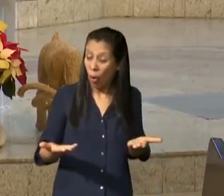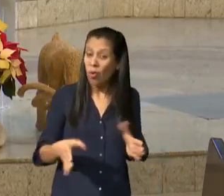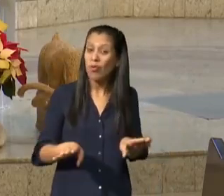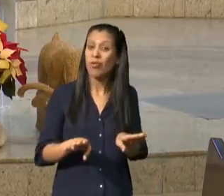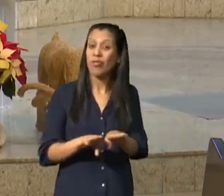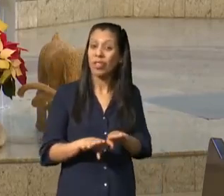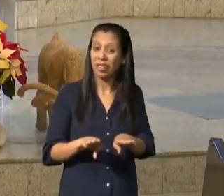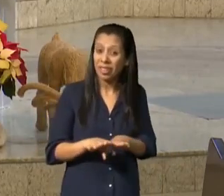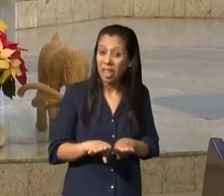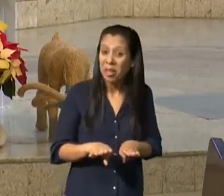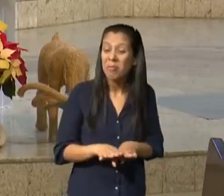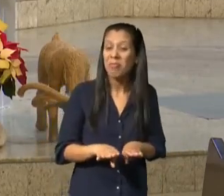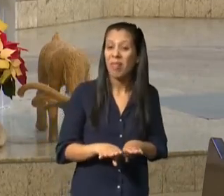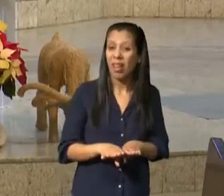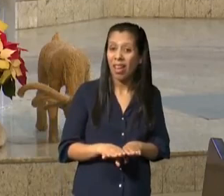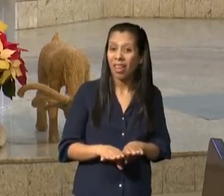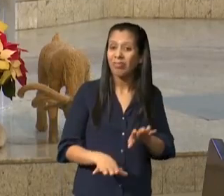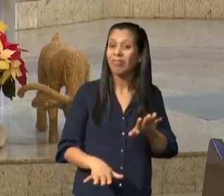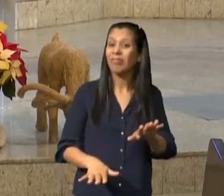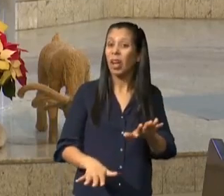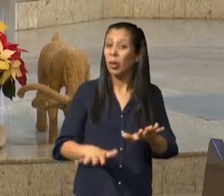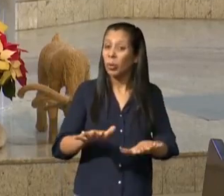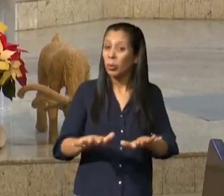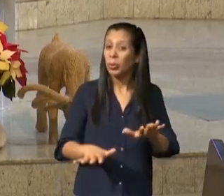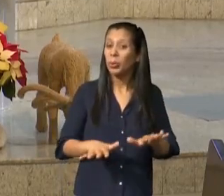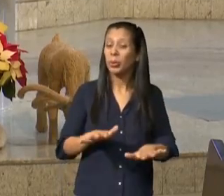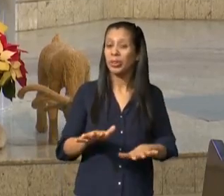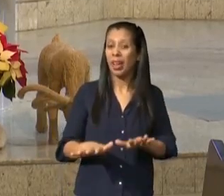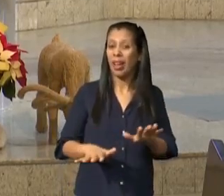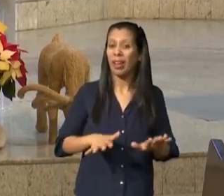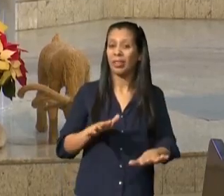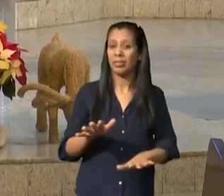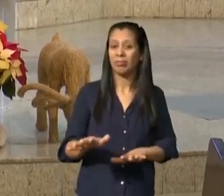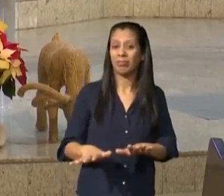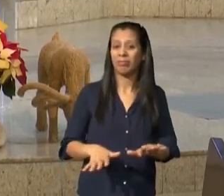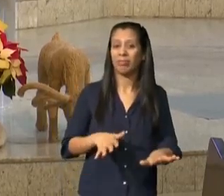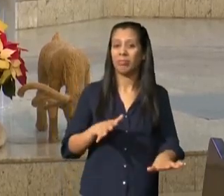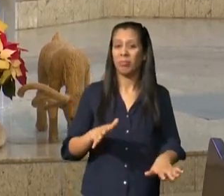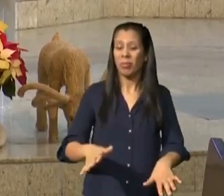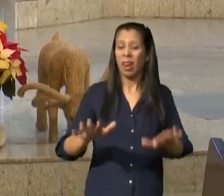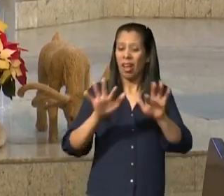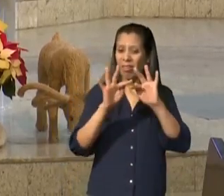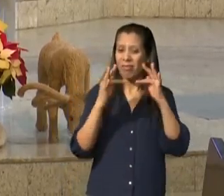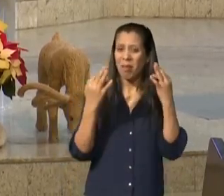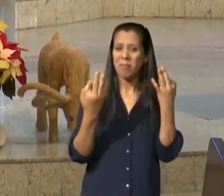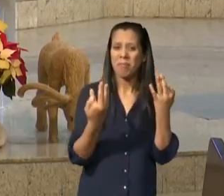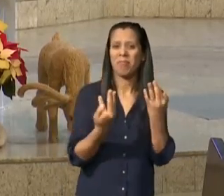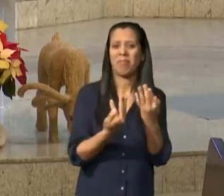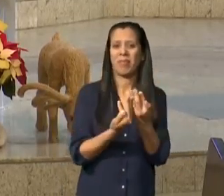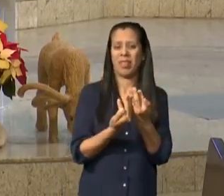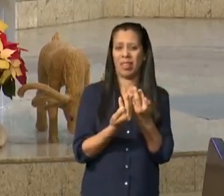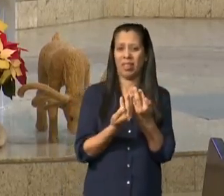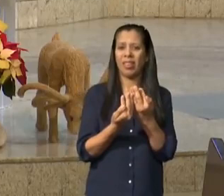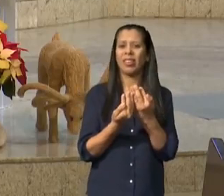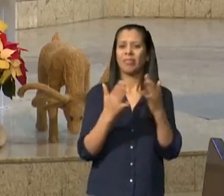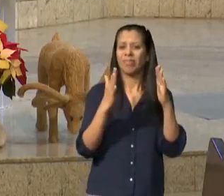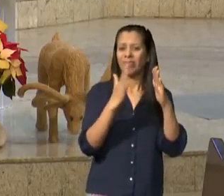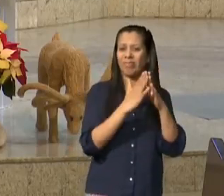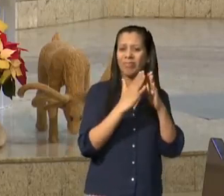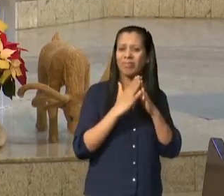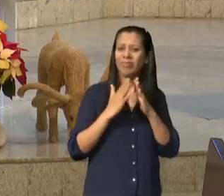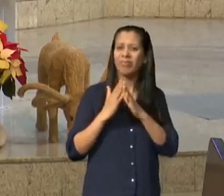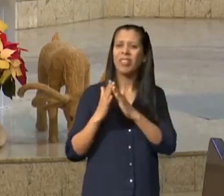casa cercam a nossa igreja e é isto que Paulo estava querendo falar àqueles irmãos os